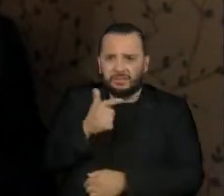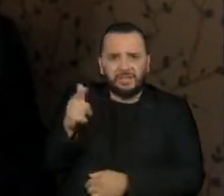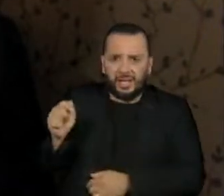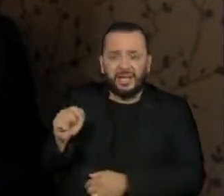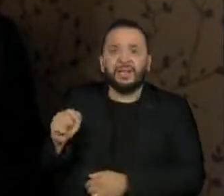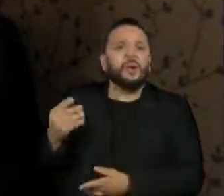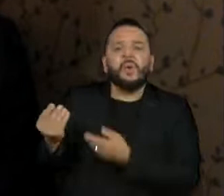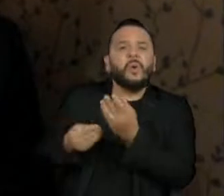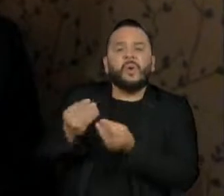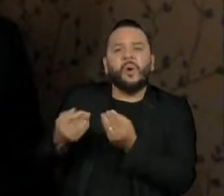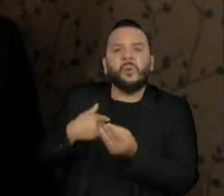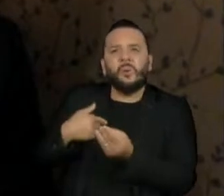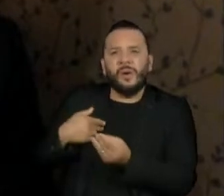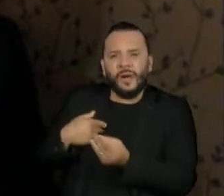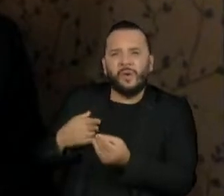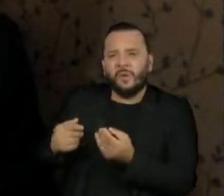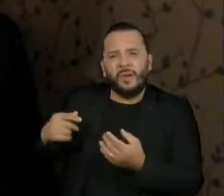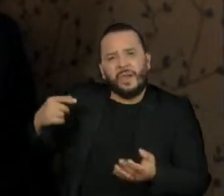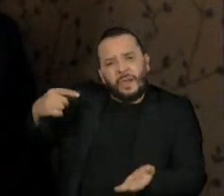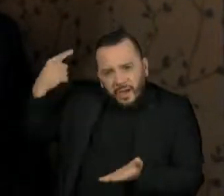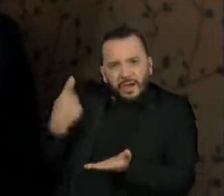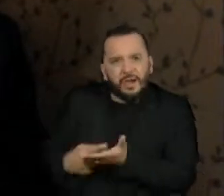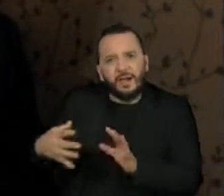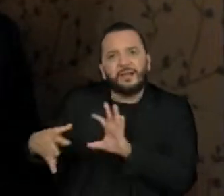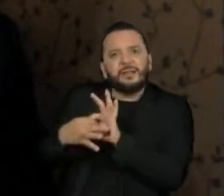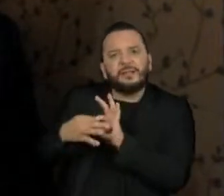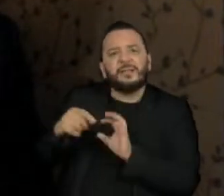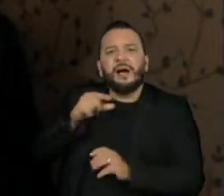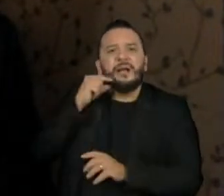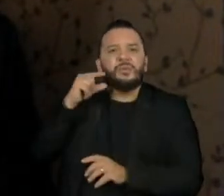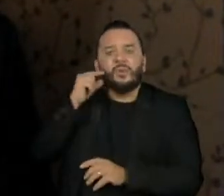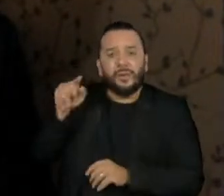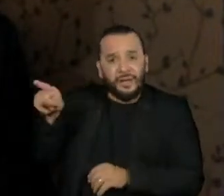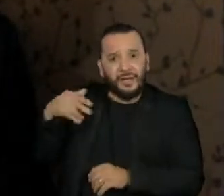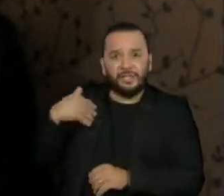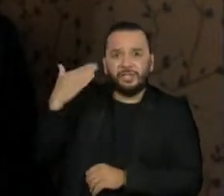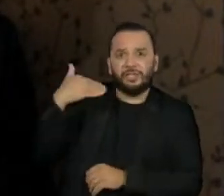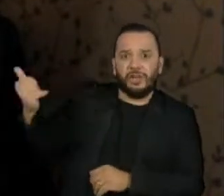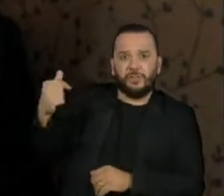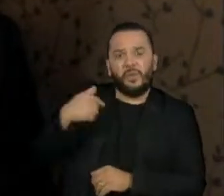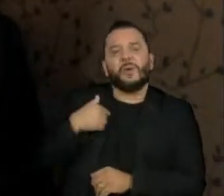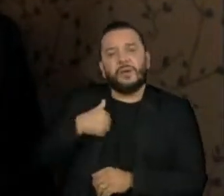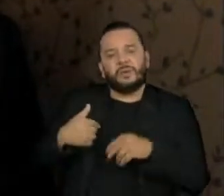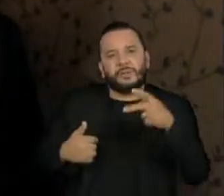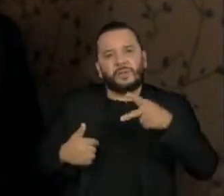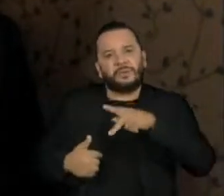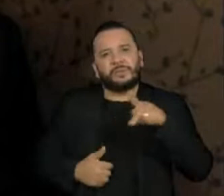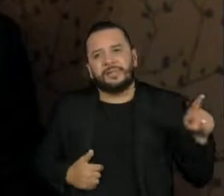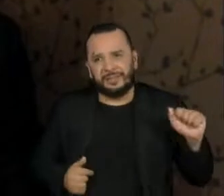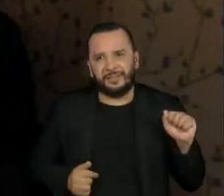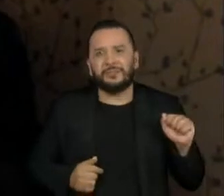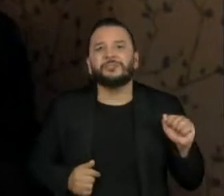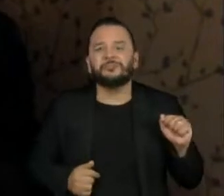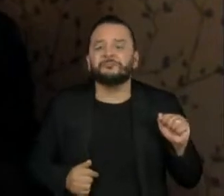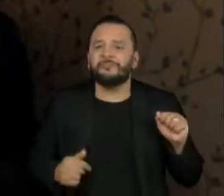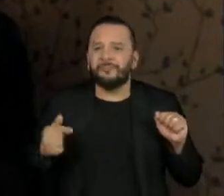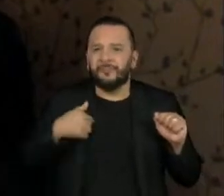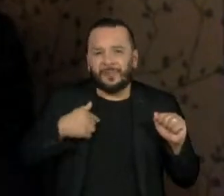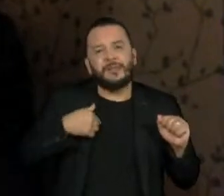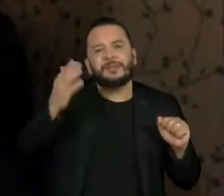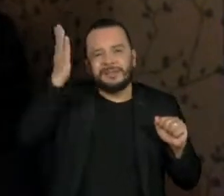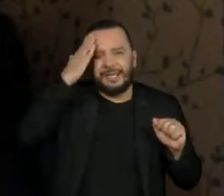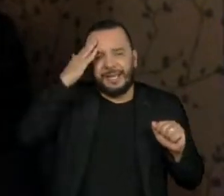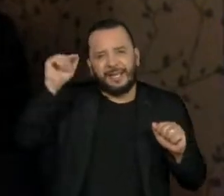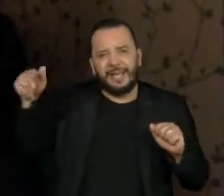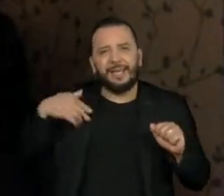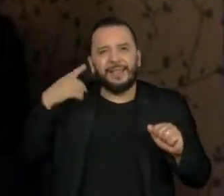composição com o presidente Arthur Lira lá atrás. Quando o presidente Arthur Lira me chamou para ser o vice na chapa, eu já tinha ciência de que ele era